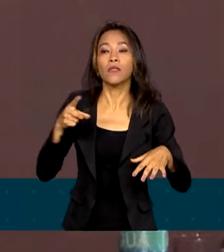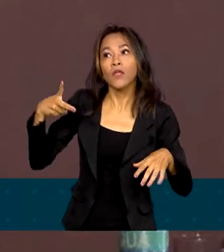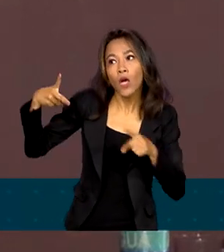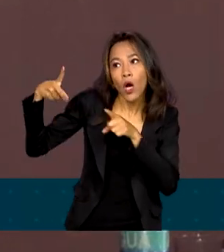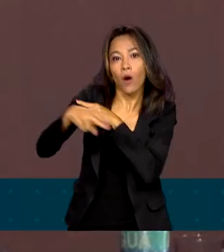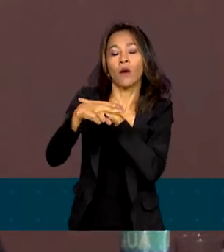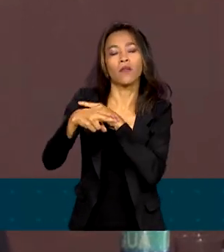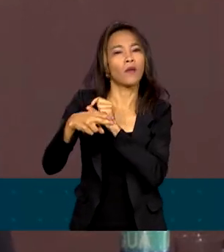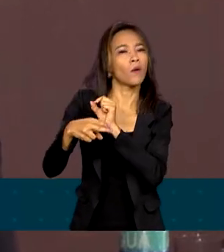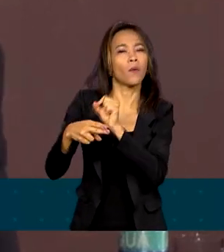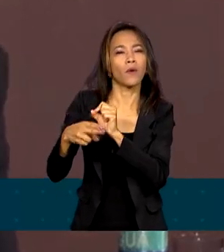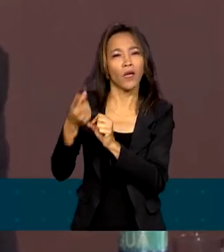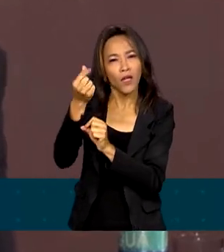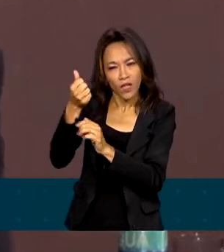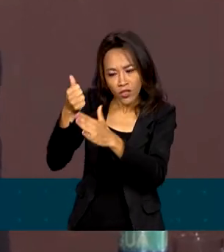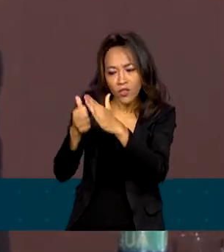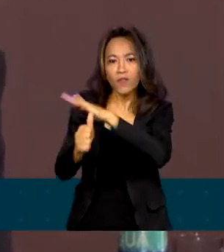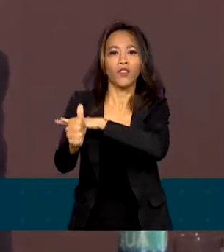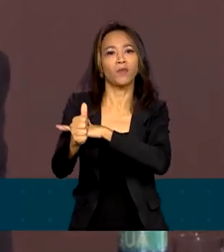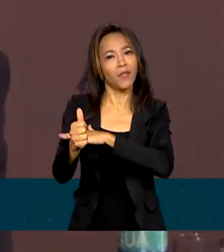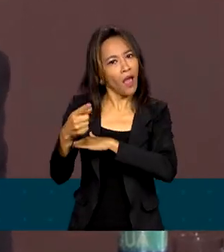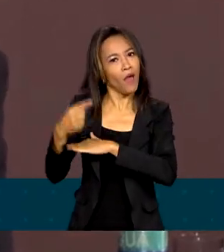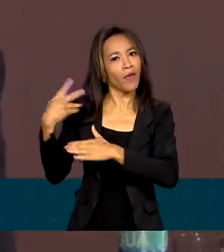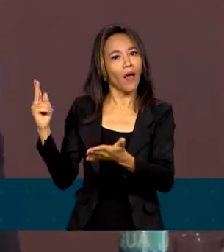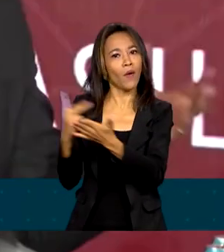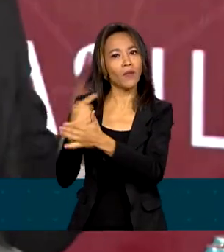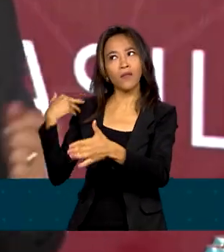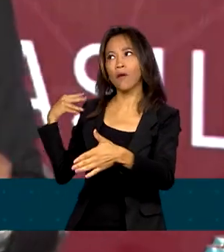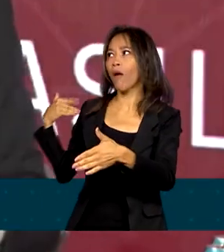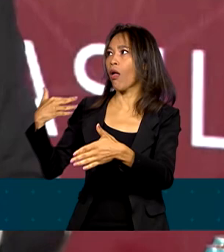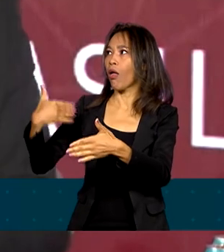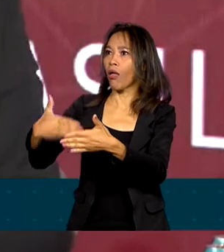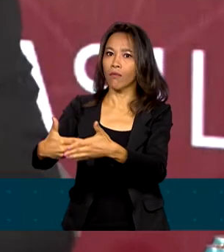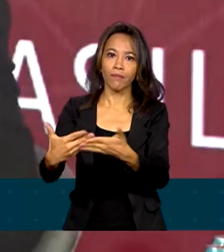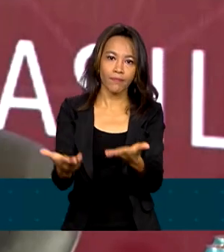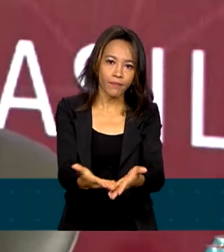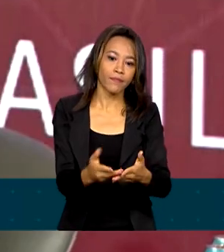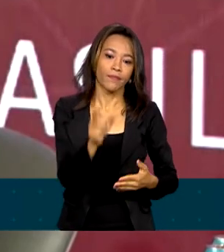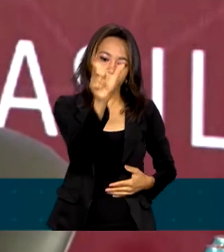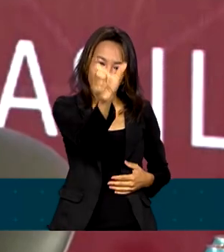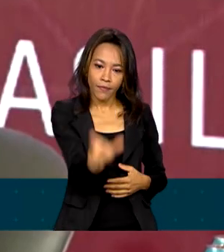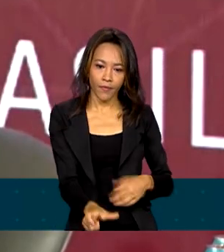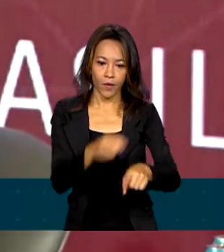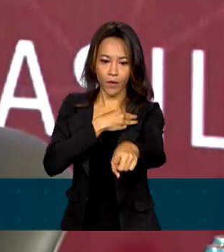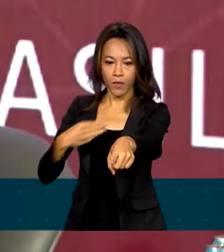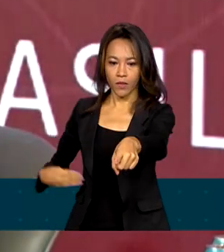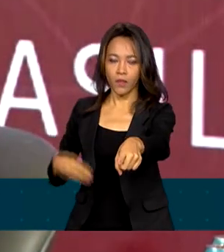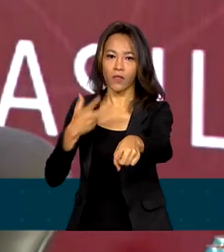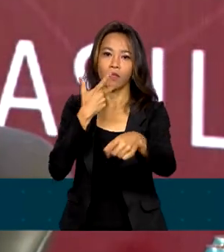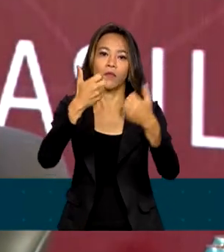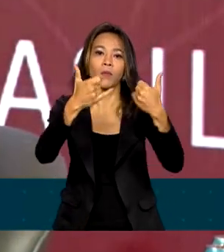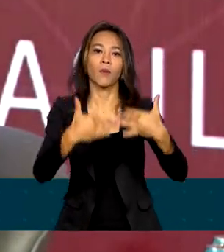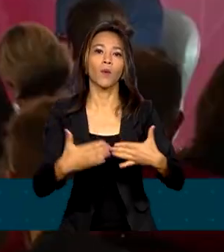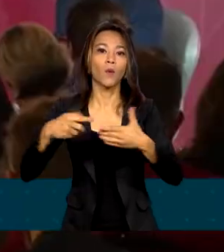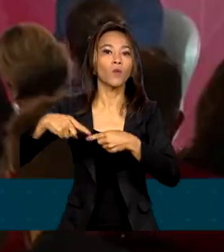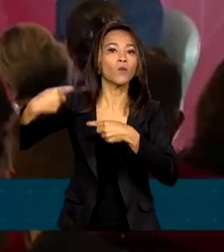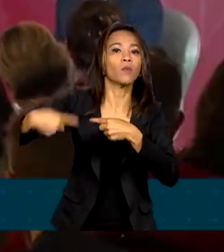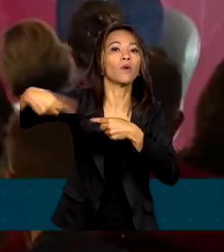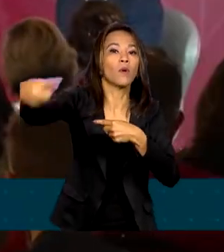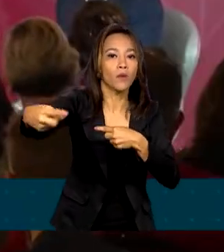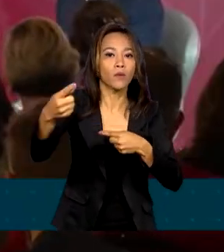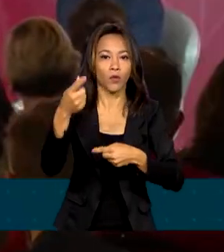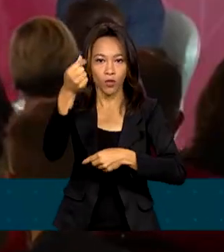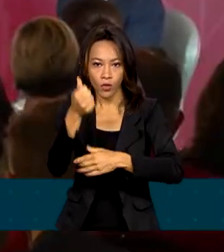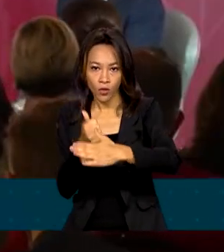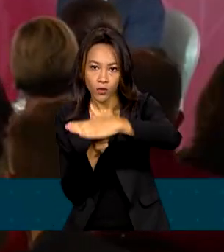completamente investimento. É o que aconteceu ao longo dos últimos anos. O ministro Márcio França comentou os próximos investimentos em aviação